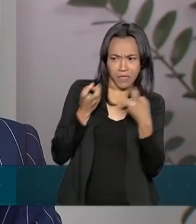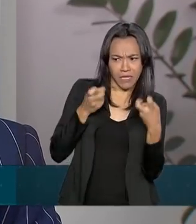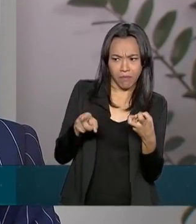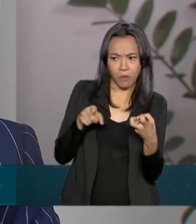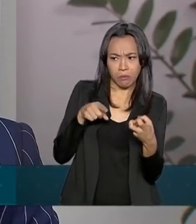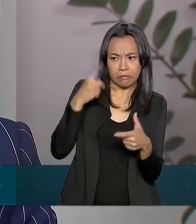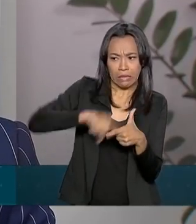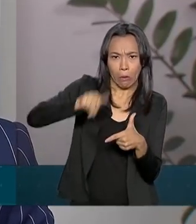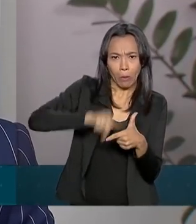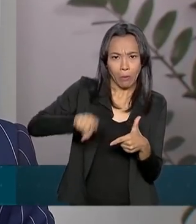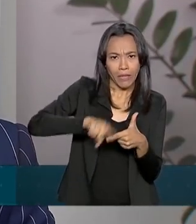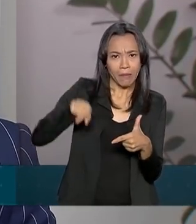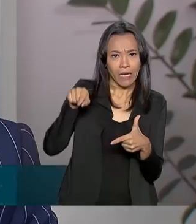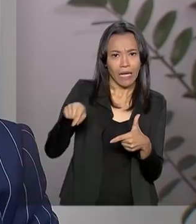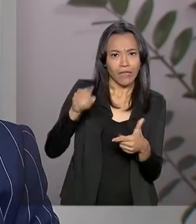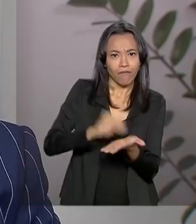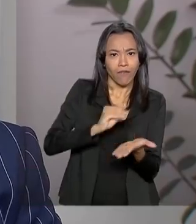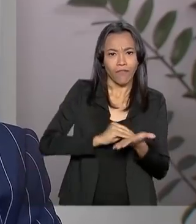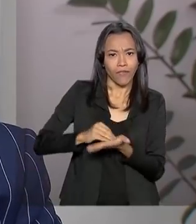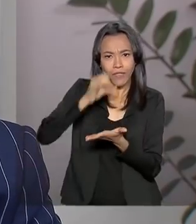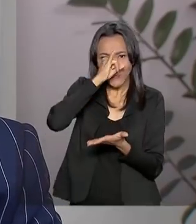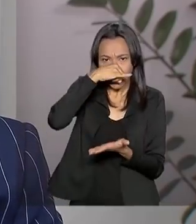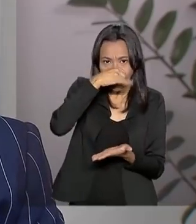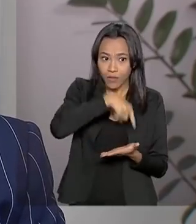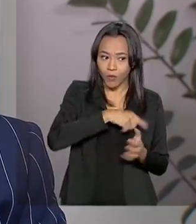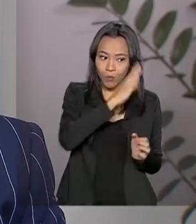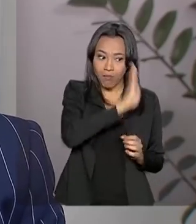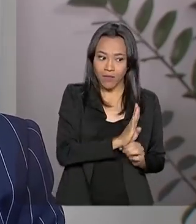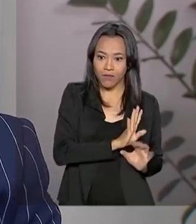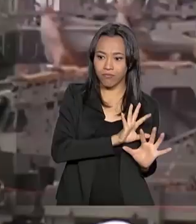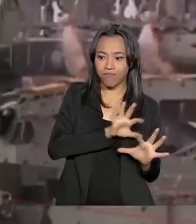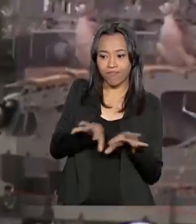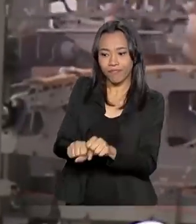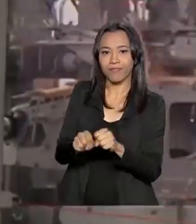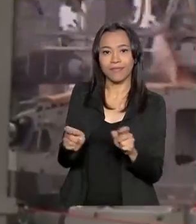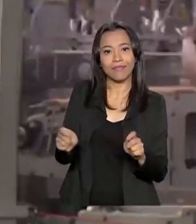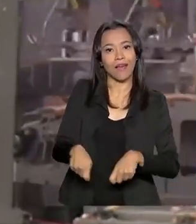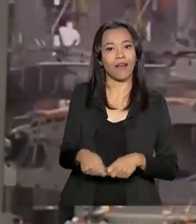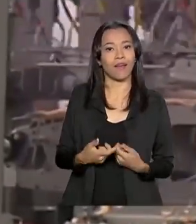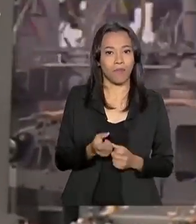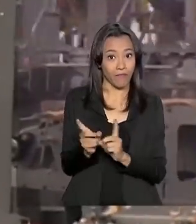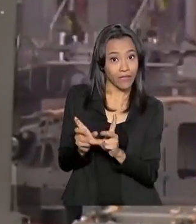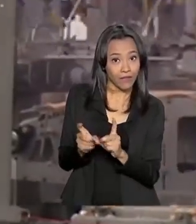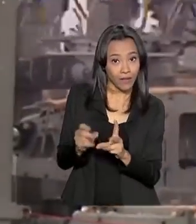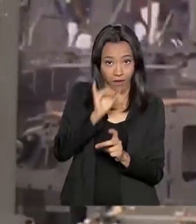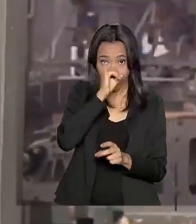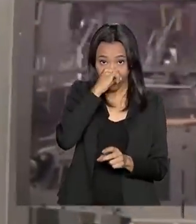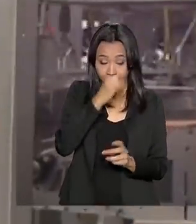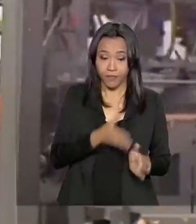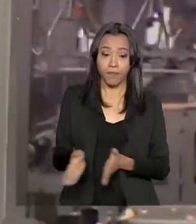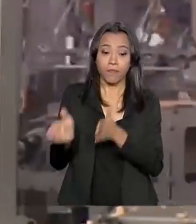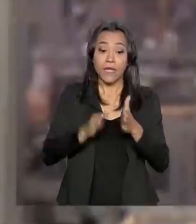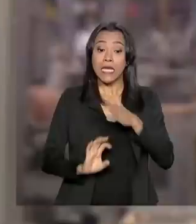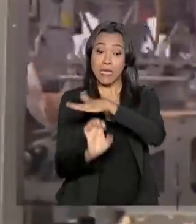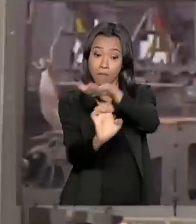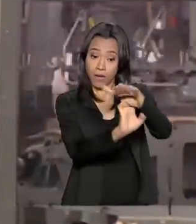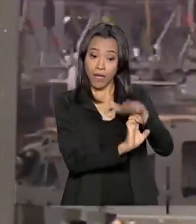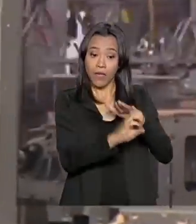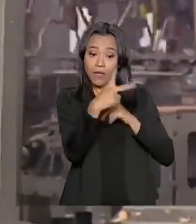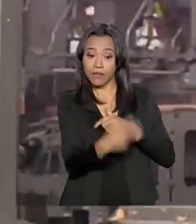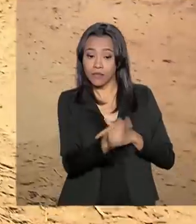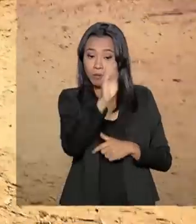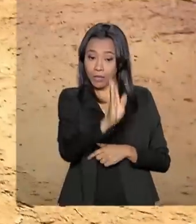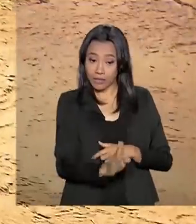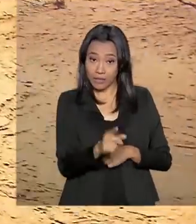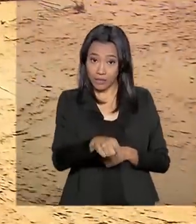oportunidade do Brasil ocupar parte desse espaço. Mais de 60 empresas brasileiras, produtoras de carne